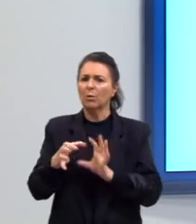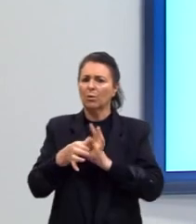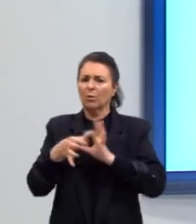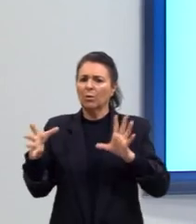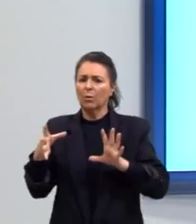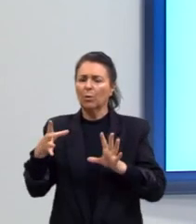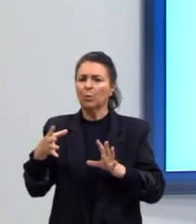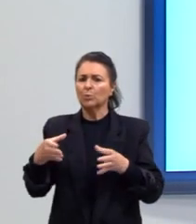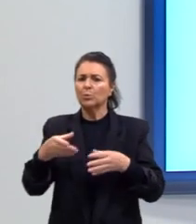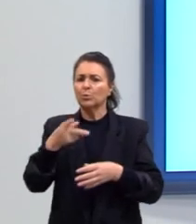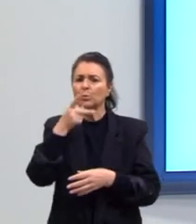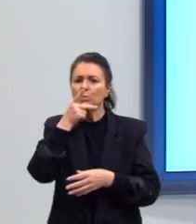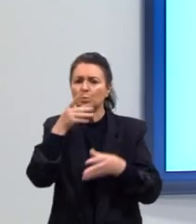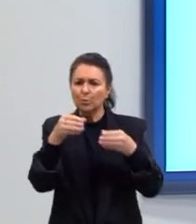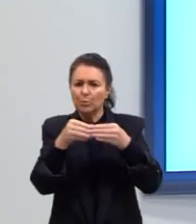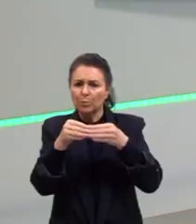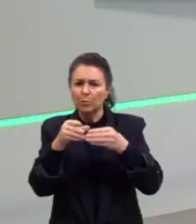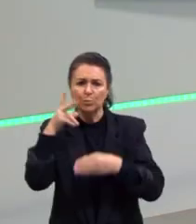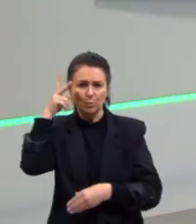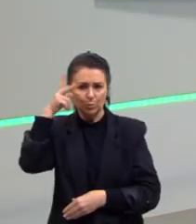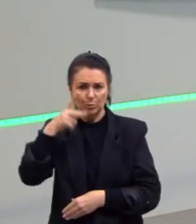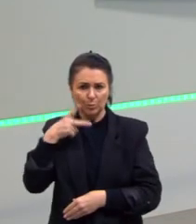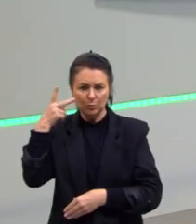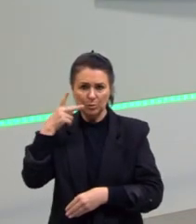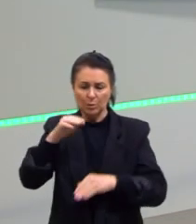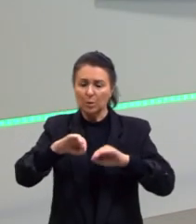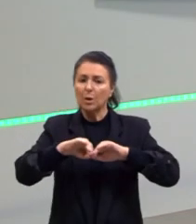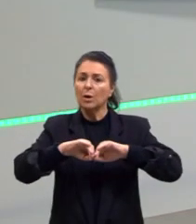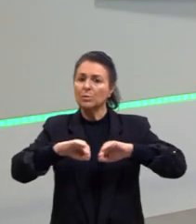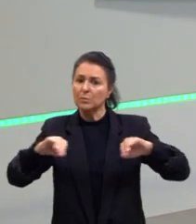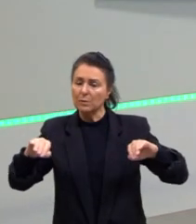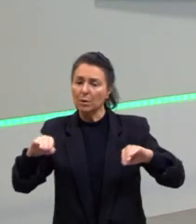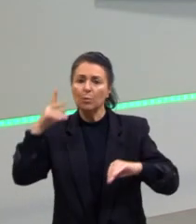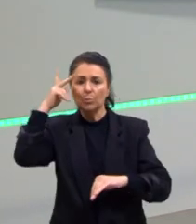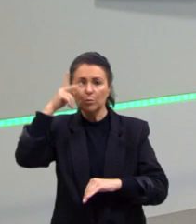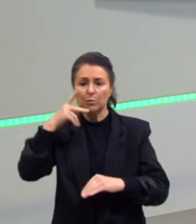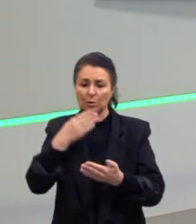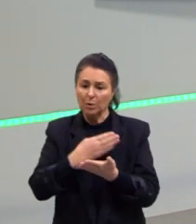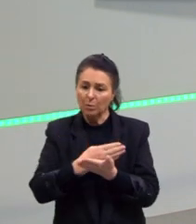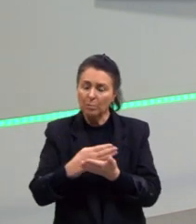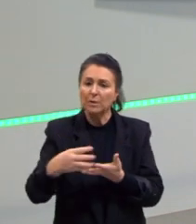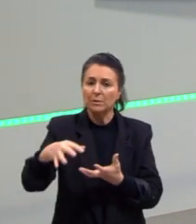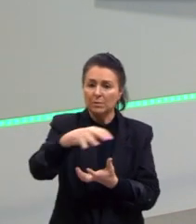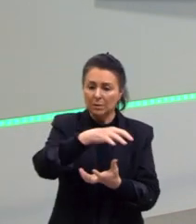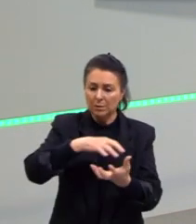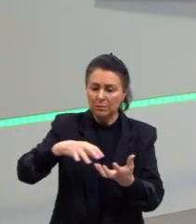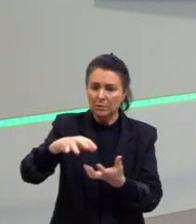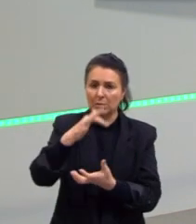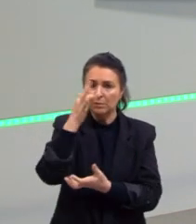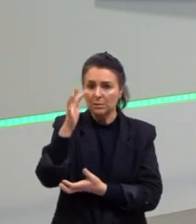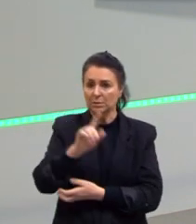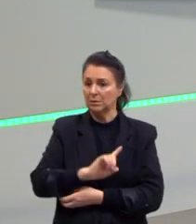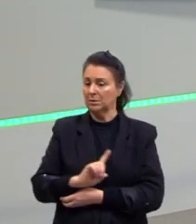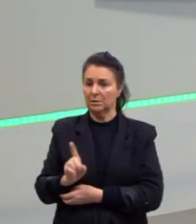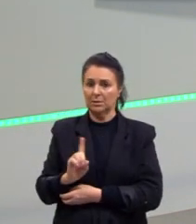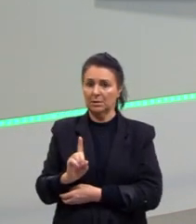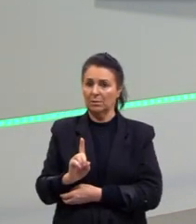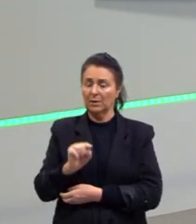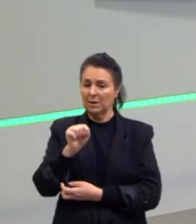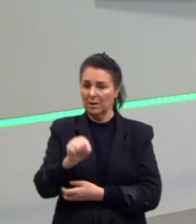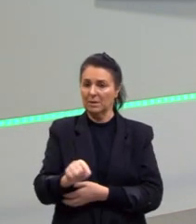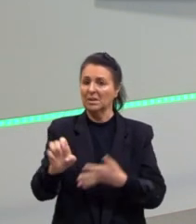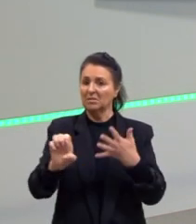políticos? E a gente também falou que essa divisão política se inicia na Revolução Francesa. Então, também não é essa a alternativa.